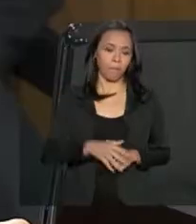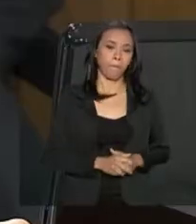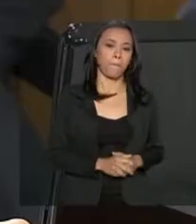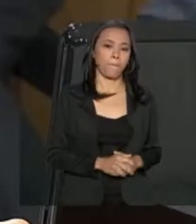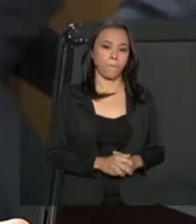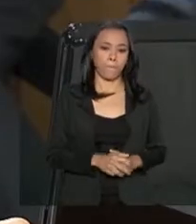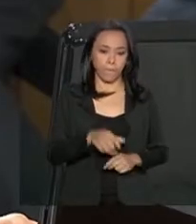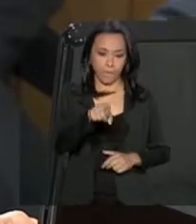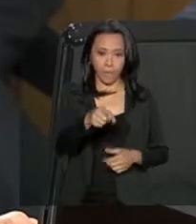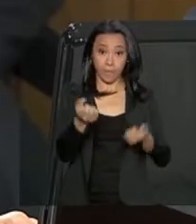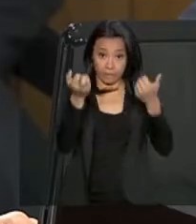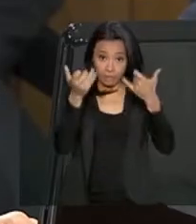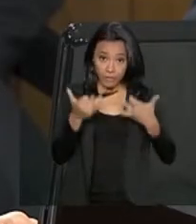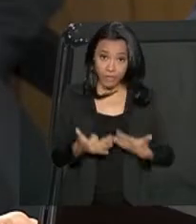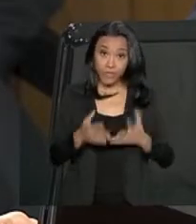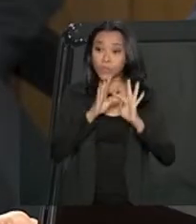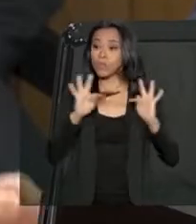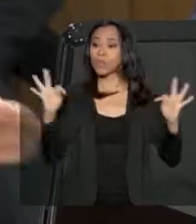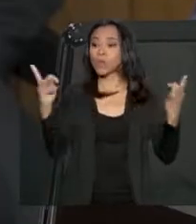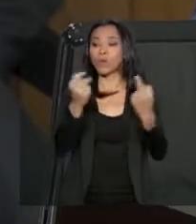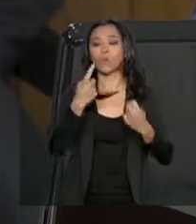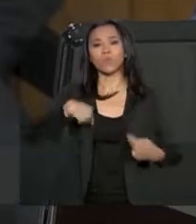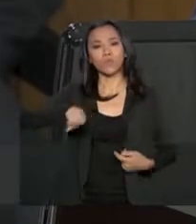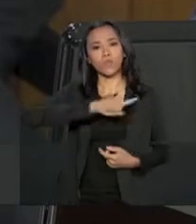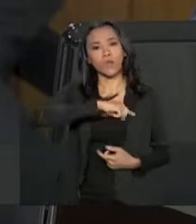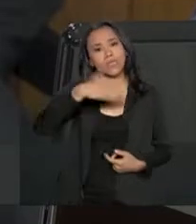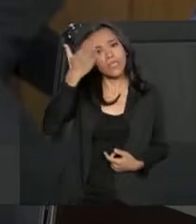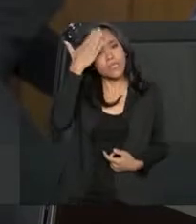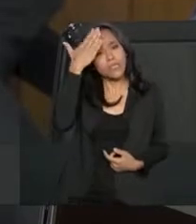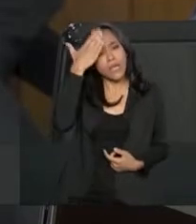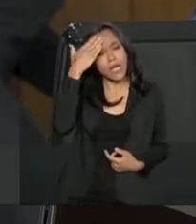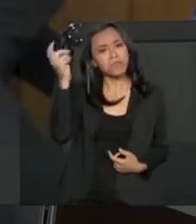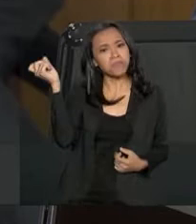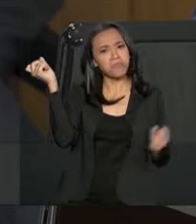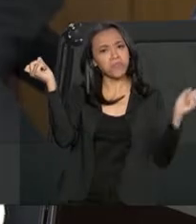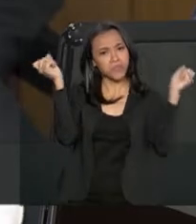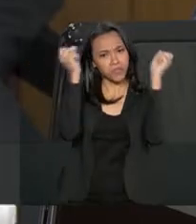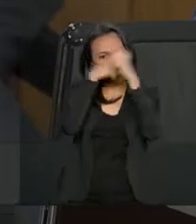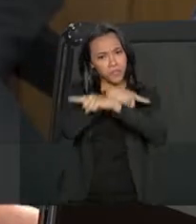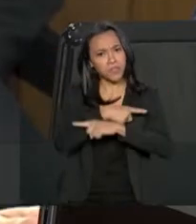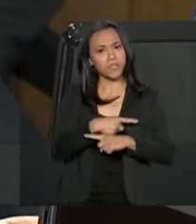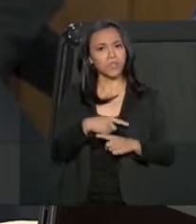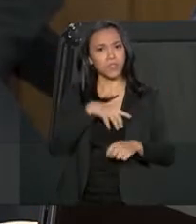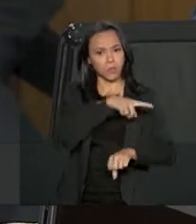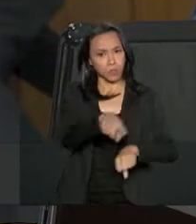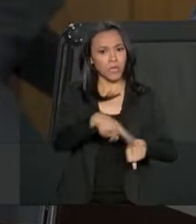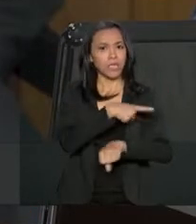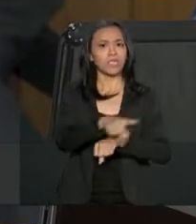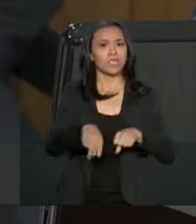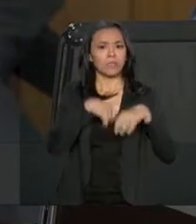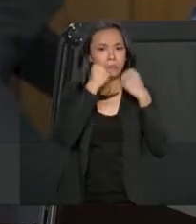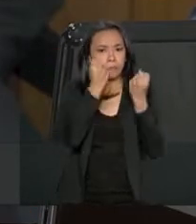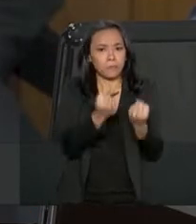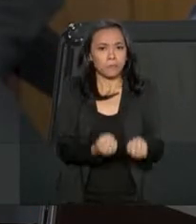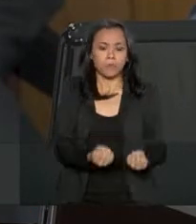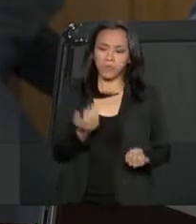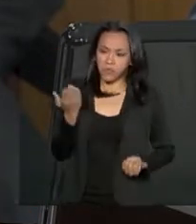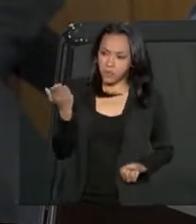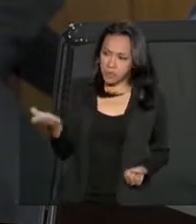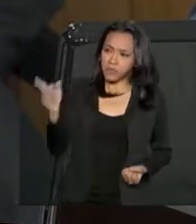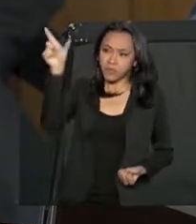Todos nós sabíamos a dificuldade que vinha sendo enfrentada pelo país e o senhor presidente